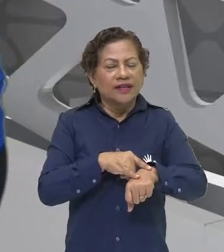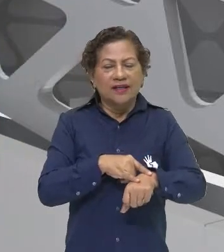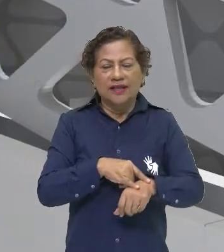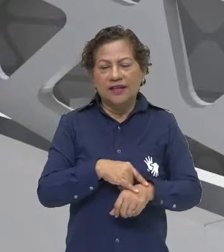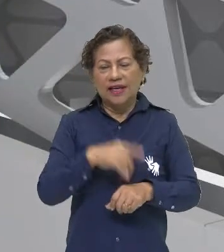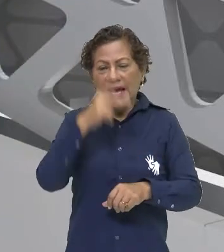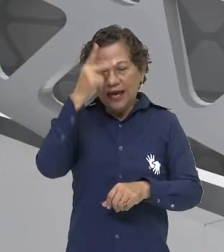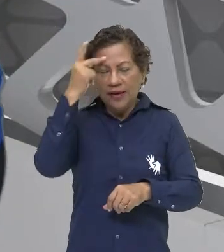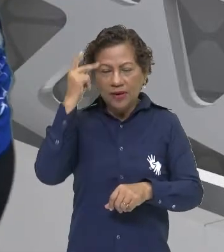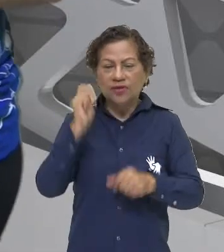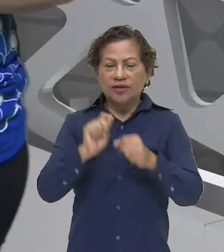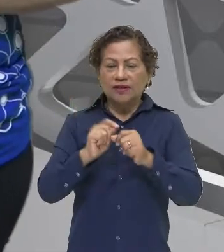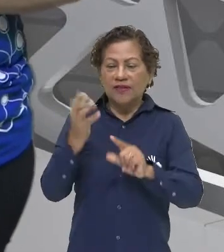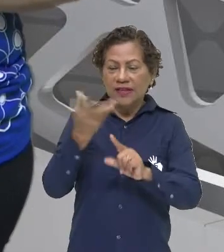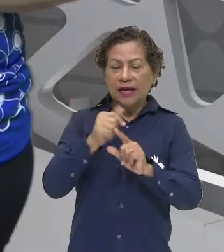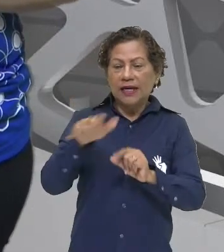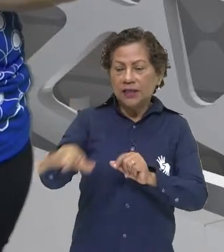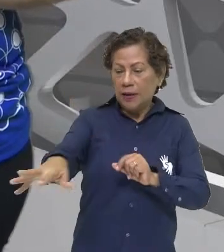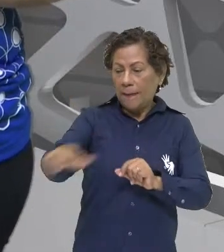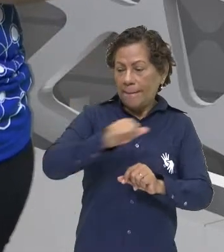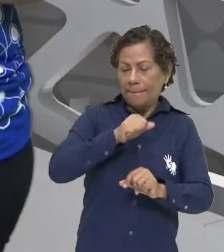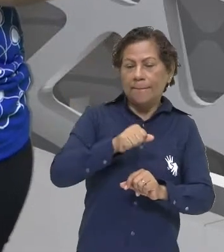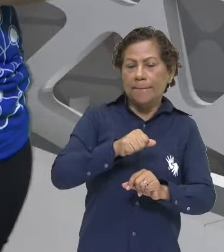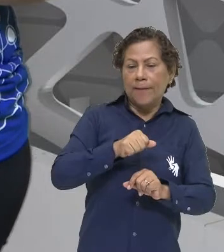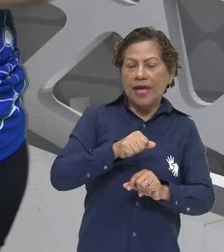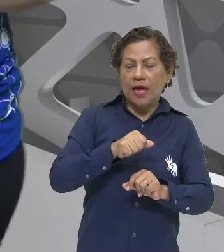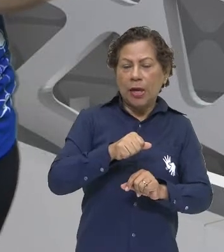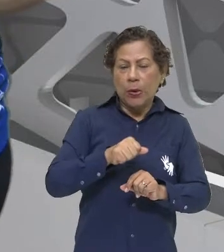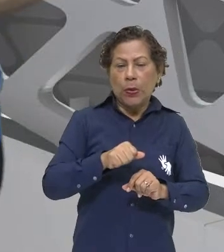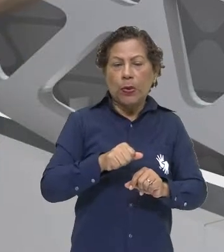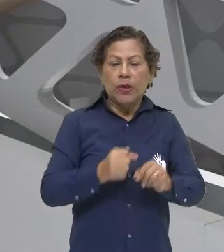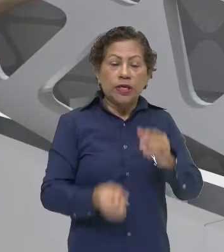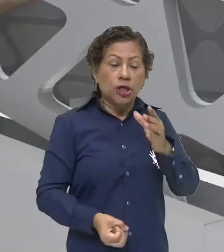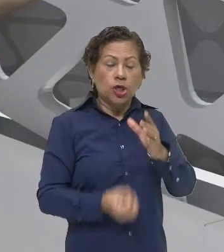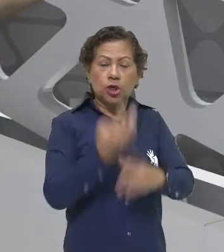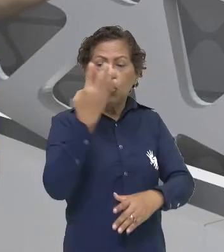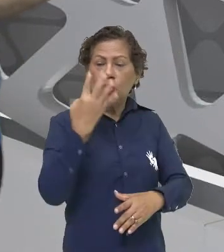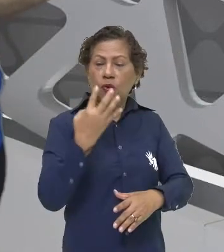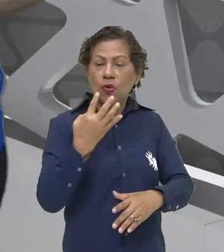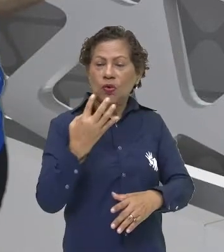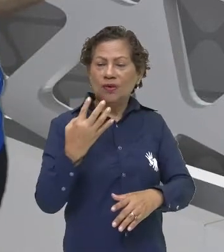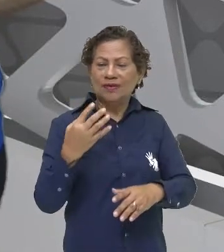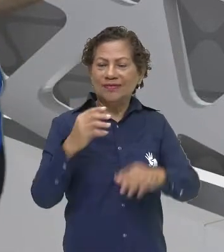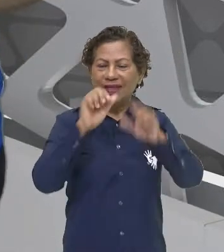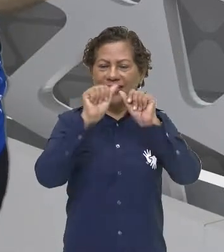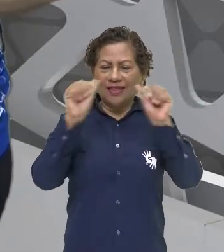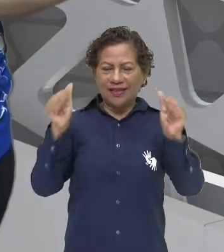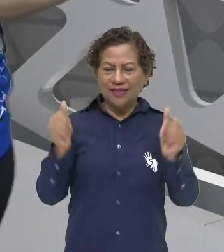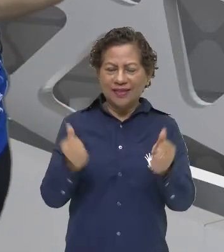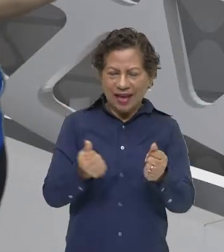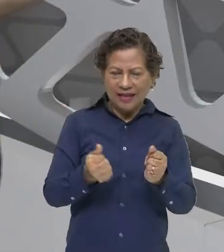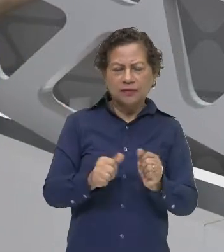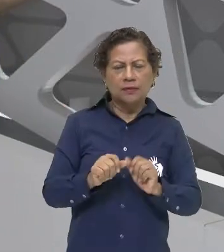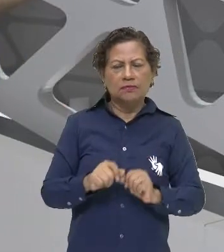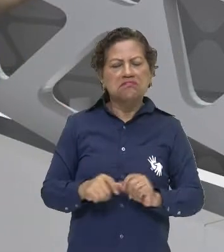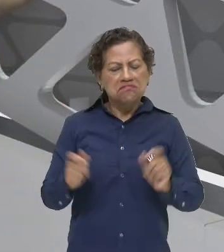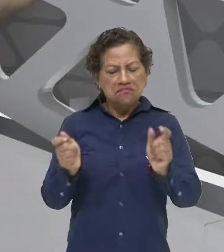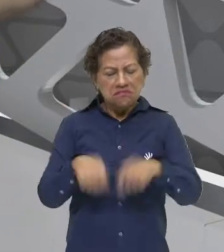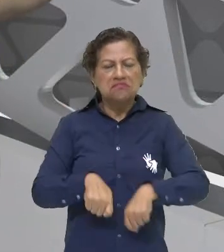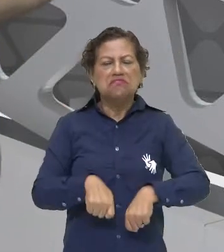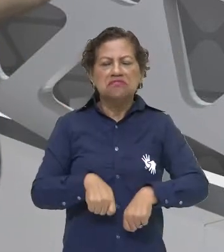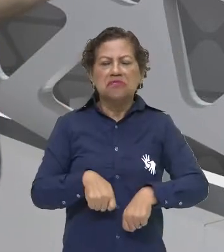ele tira a sua funcionalidade e diz que qualquer objeto do nosso dia a dia que tem uma